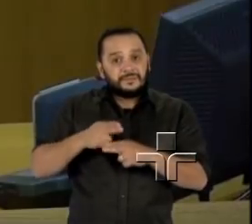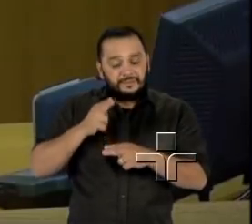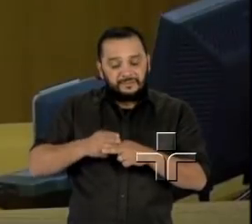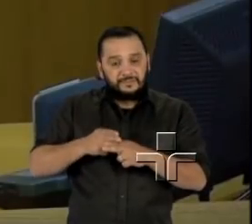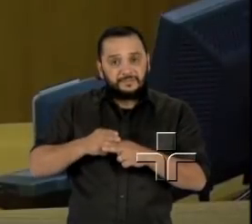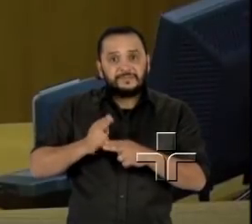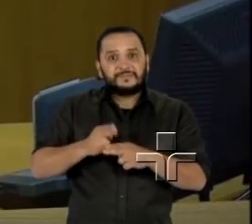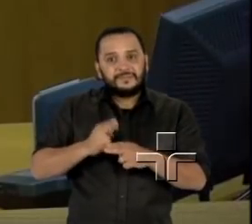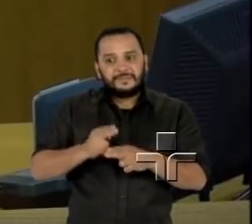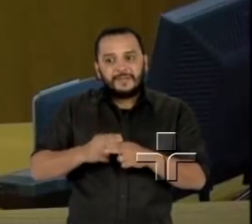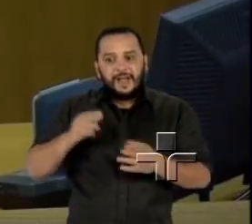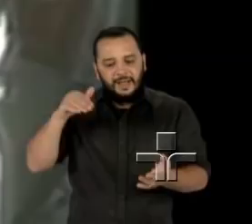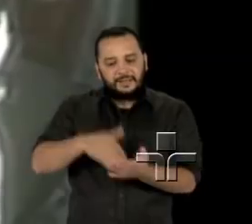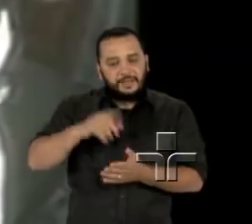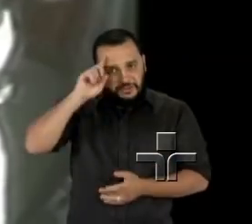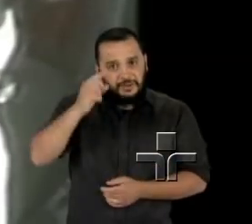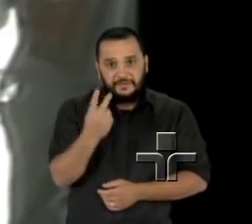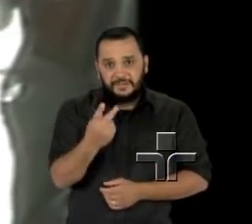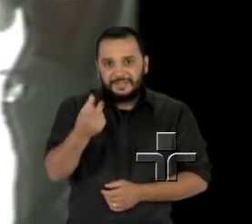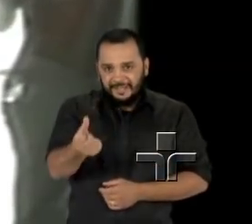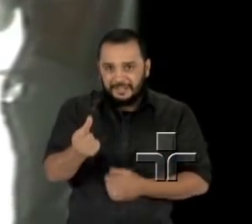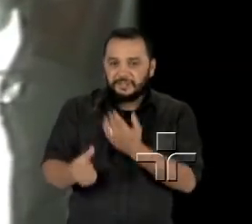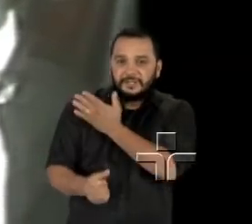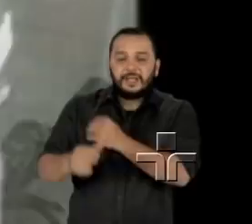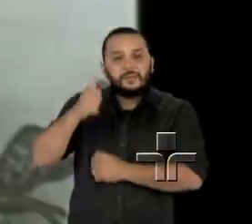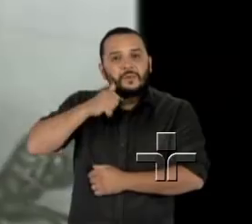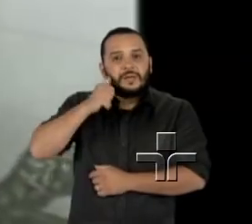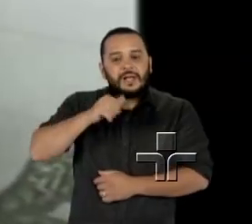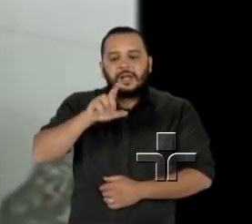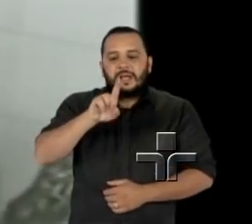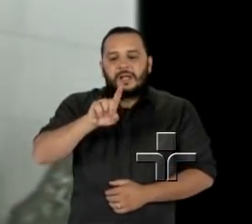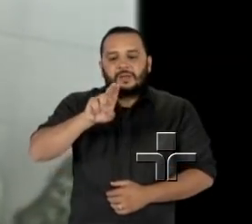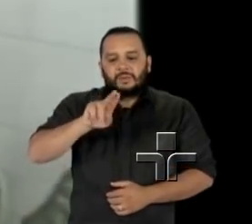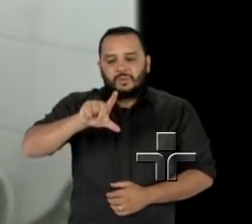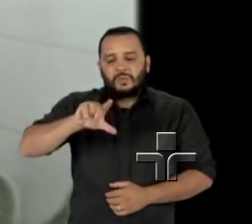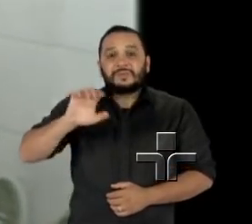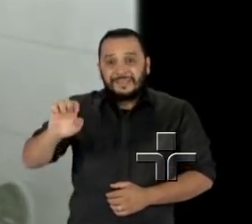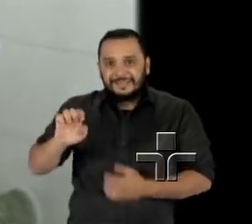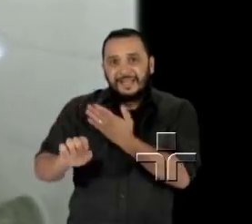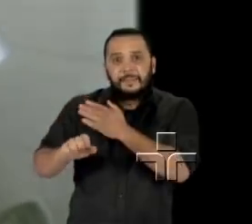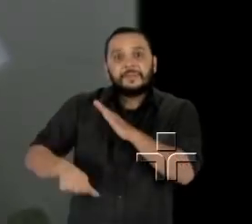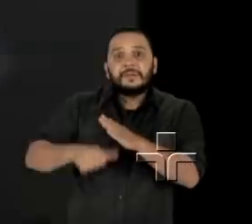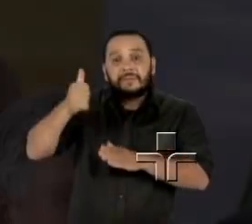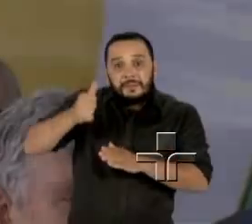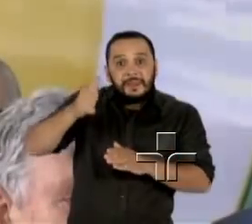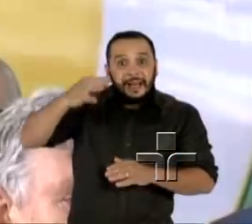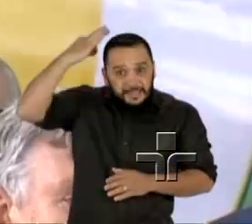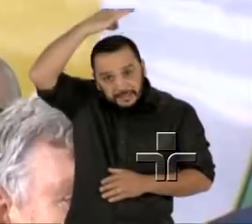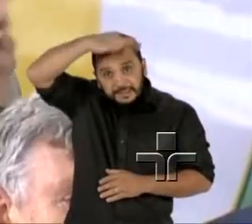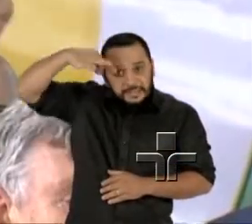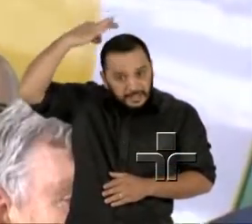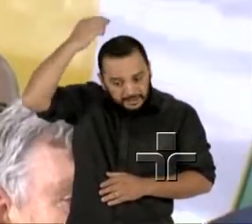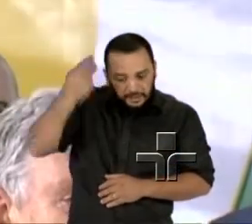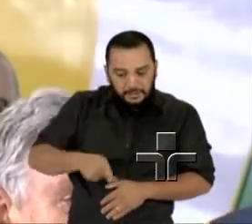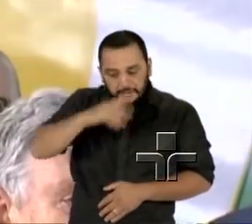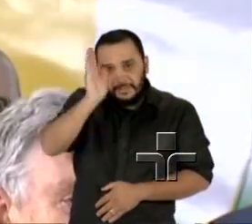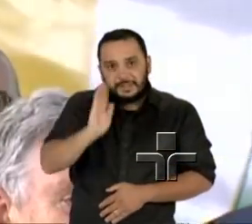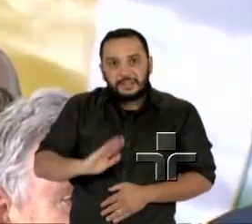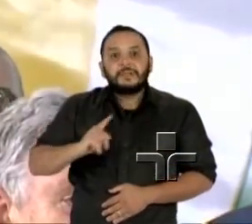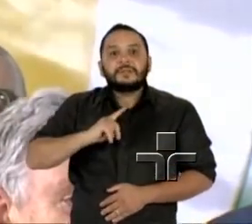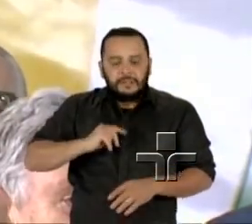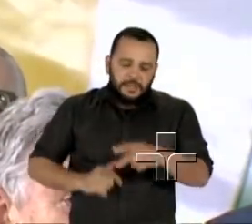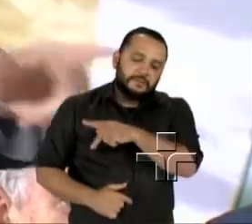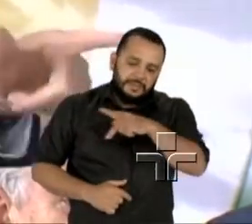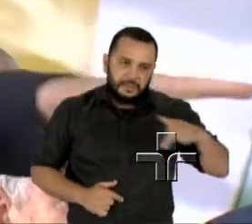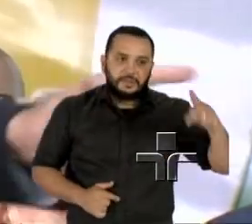No próximo domingo, o Papa vai canonizar Irmã Dulce, que se tornará a primeira santa nascida no Brasil. A cerimônia deve contar com a presença do presidente